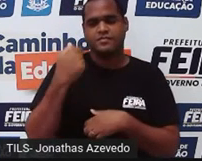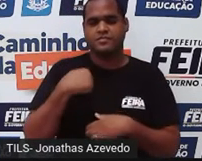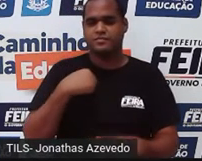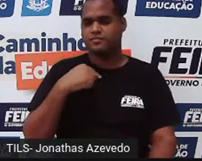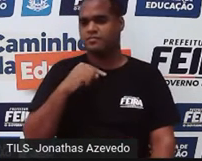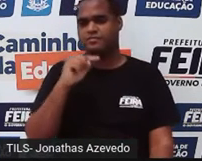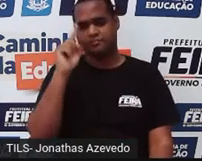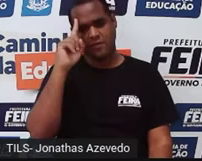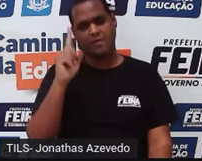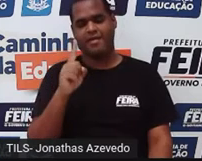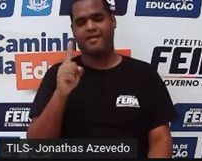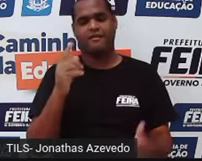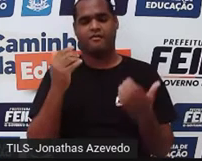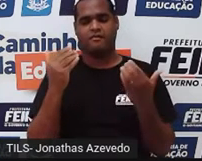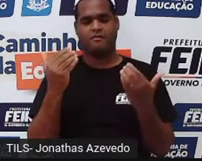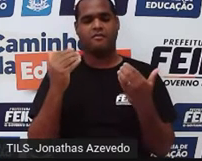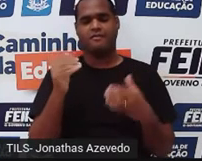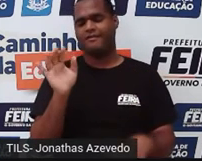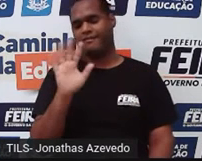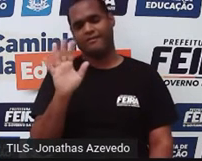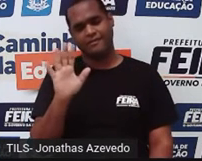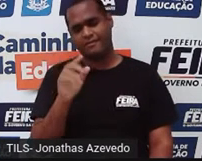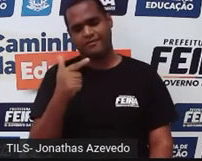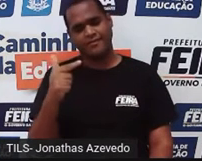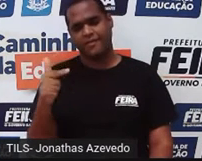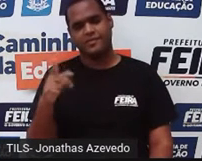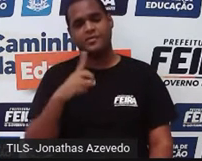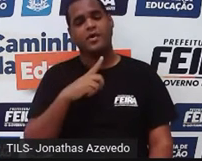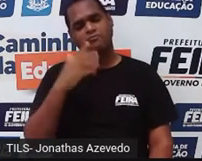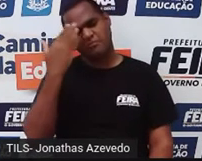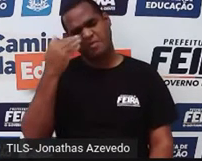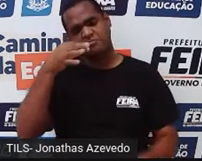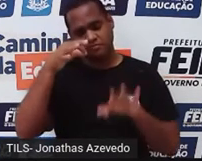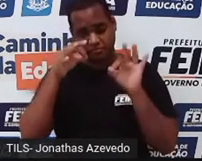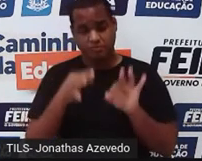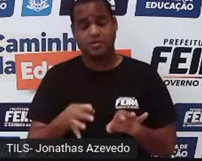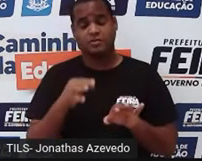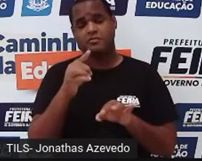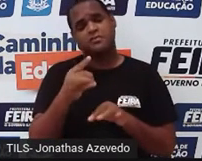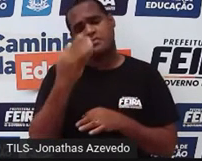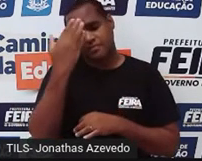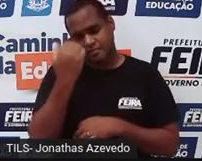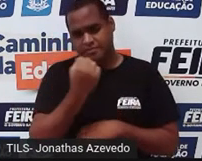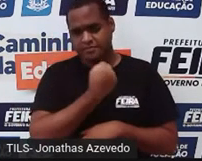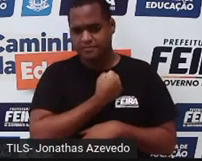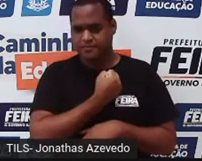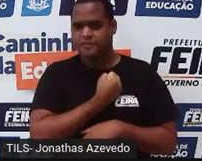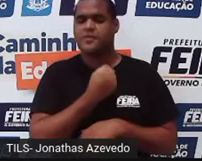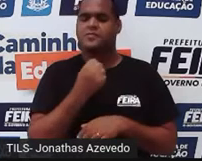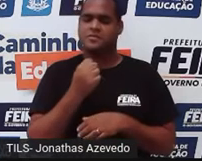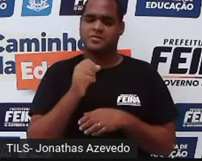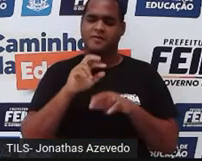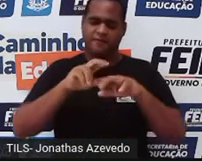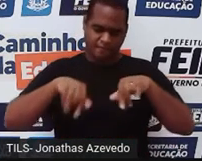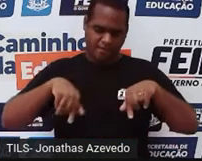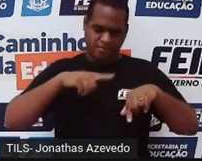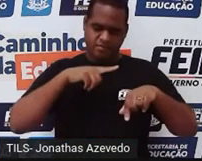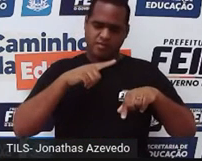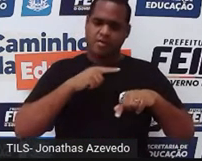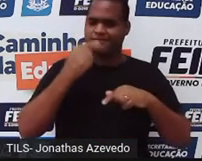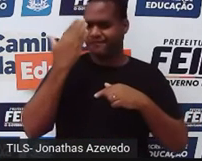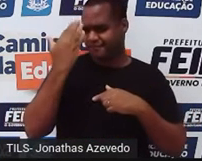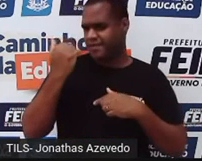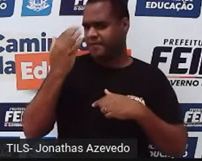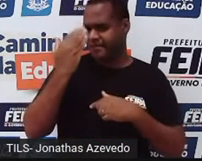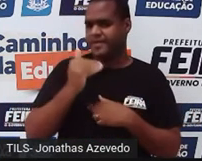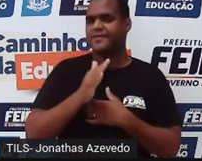tenho dúvidas disso. Eu tenho muita certeza, sem medo de errar, que você aí do